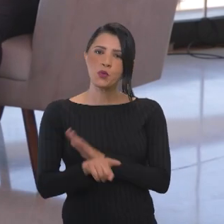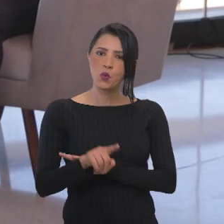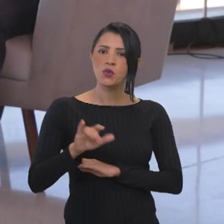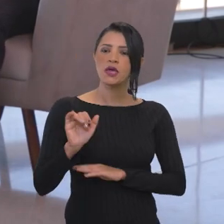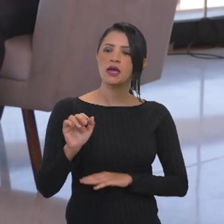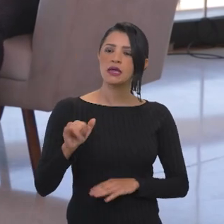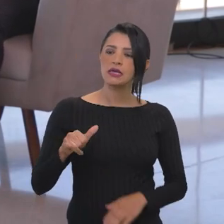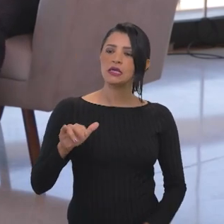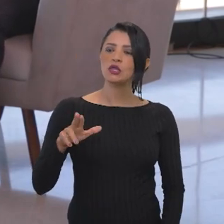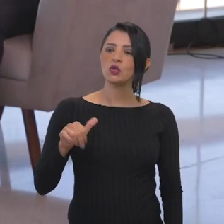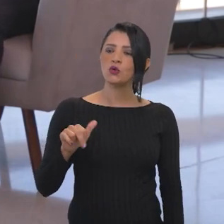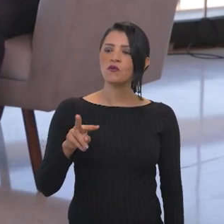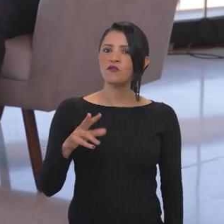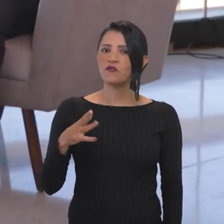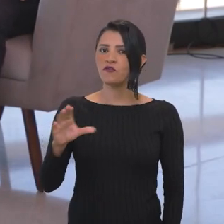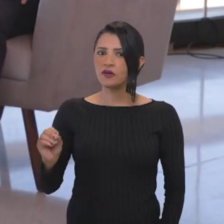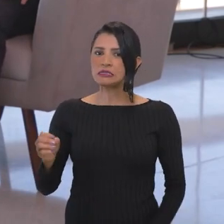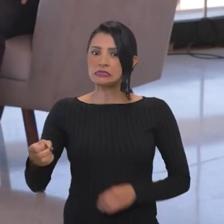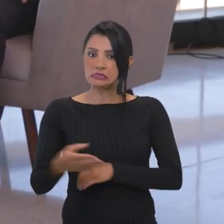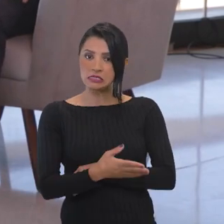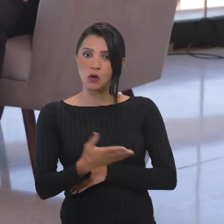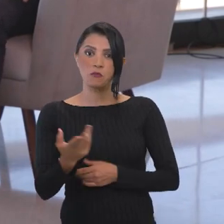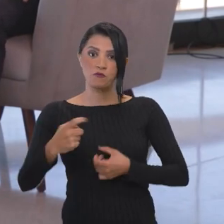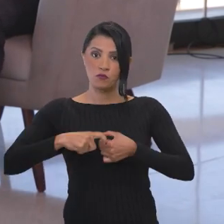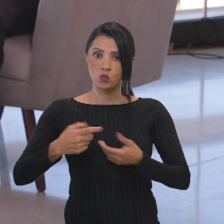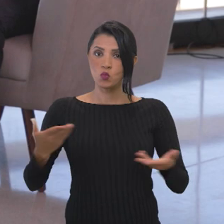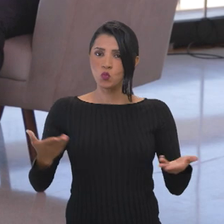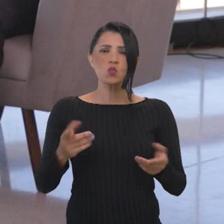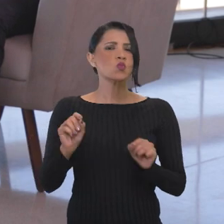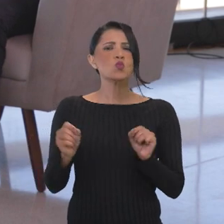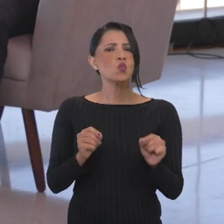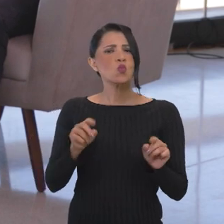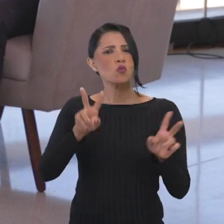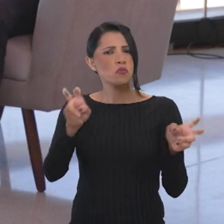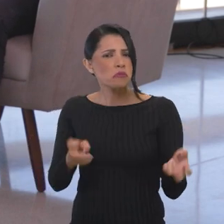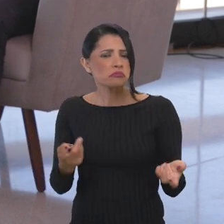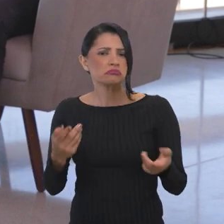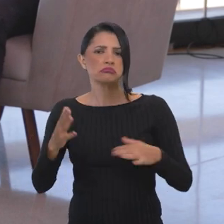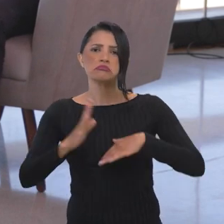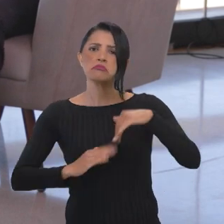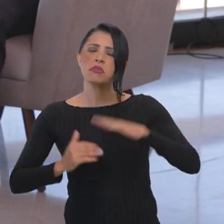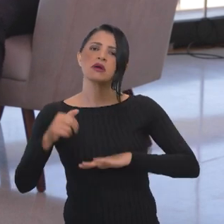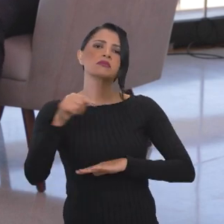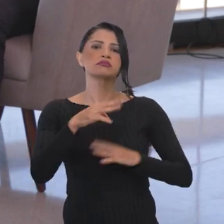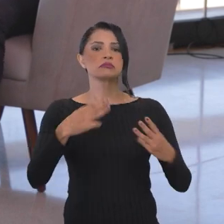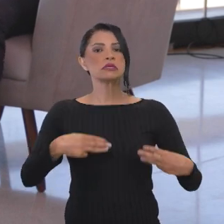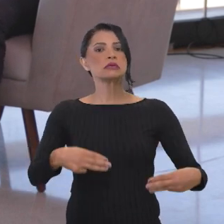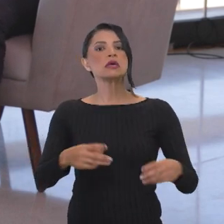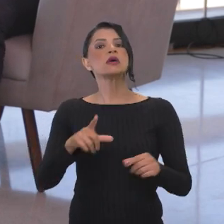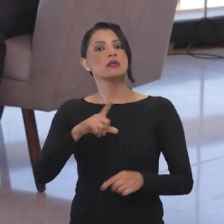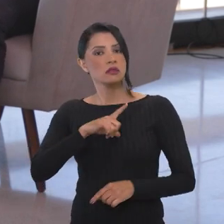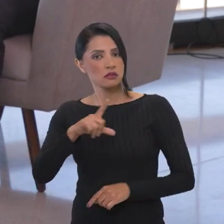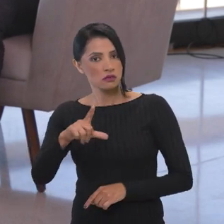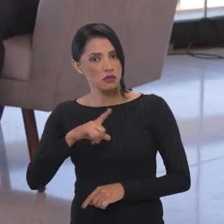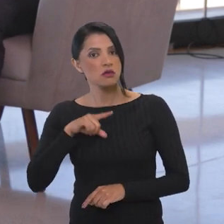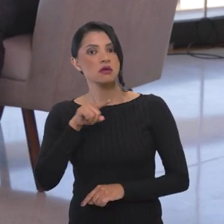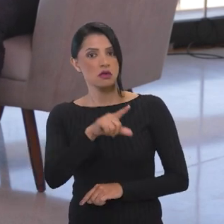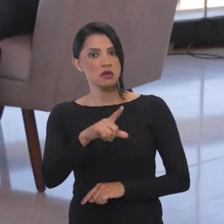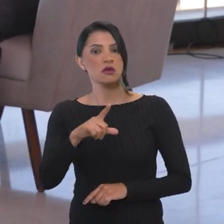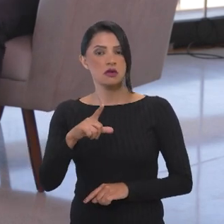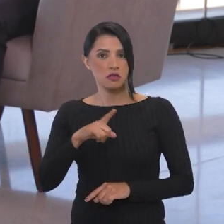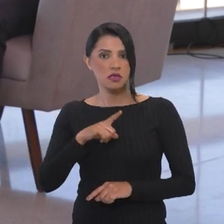inovação do final do primeiro bloco para a gente retomar agora. Como é que essa questão está sendo colocada em prática ali pelo ministério que tem